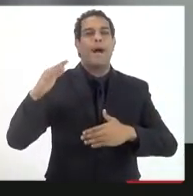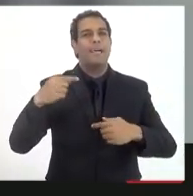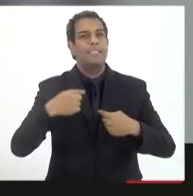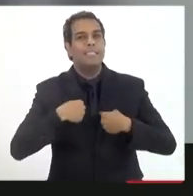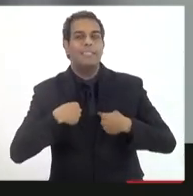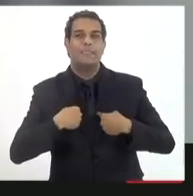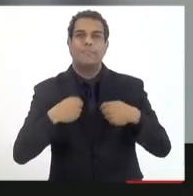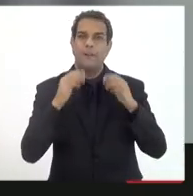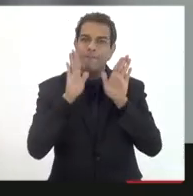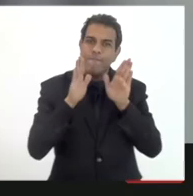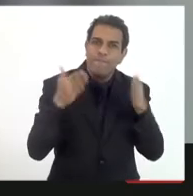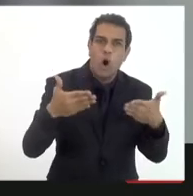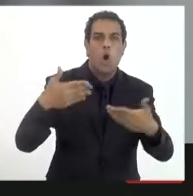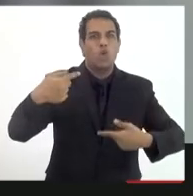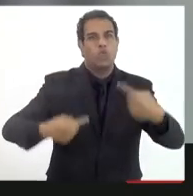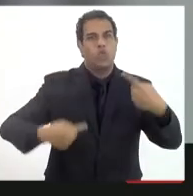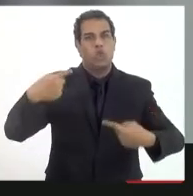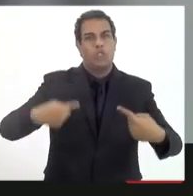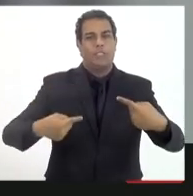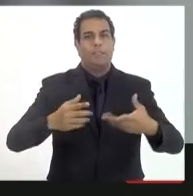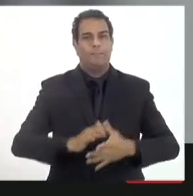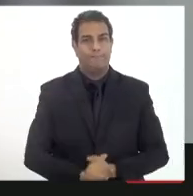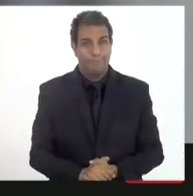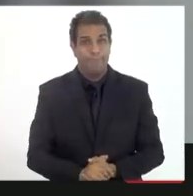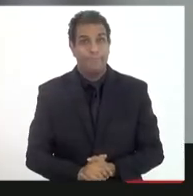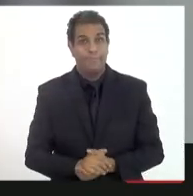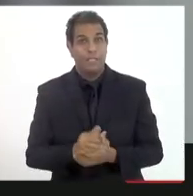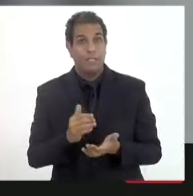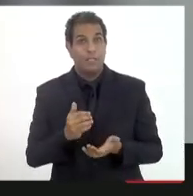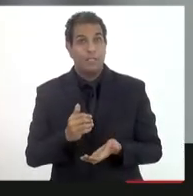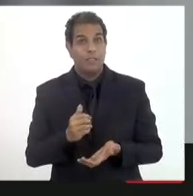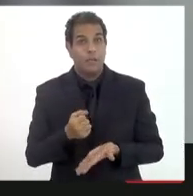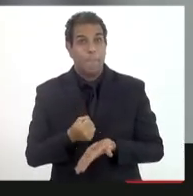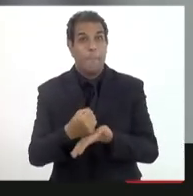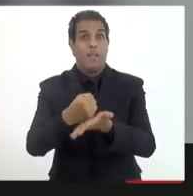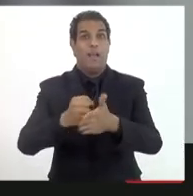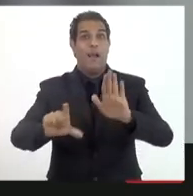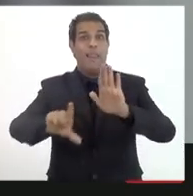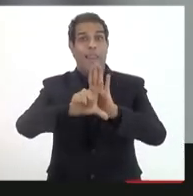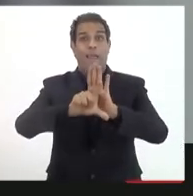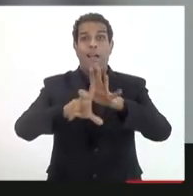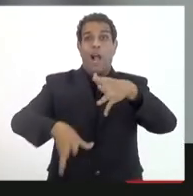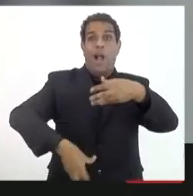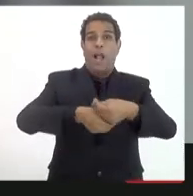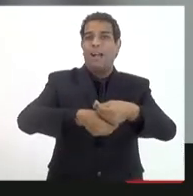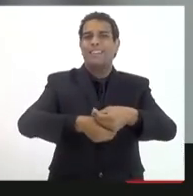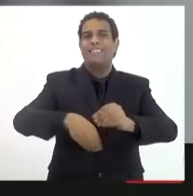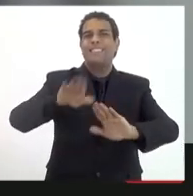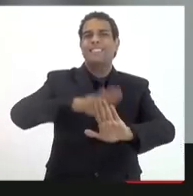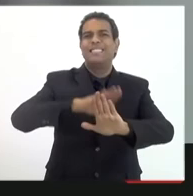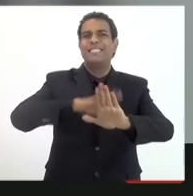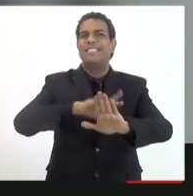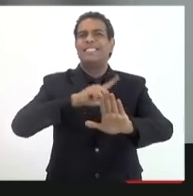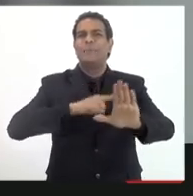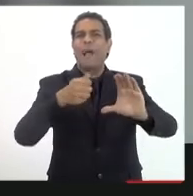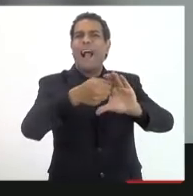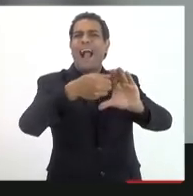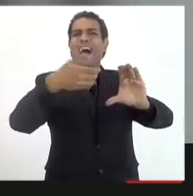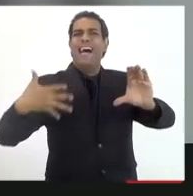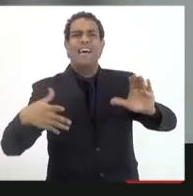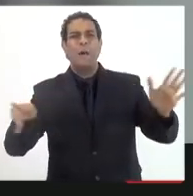ter foco aqui na discussão da lei complementar que pudesse dar uma característica mais de estado